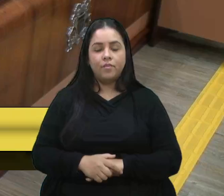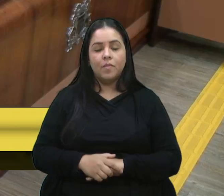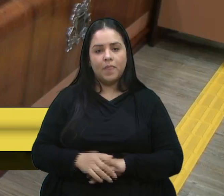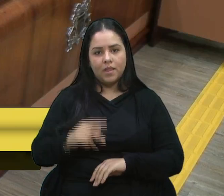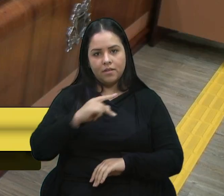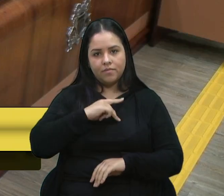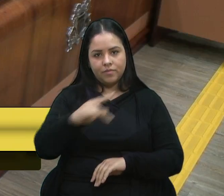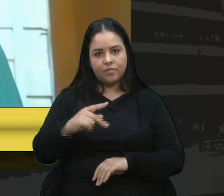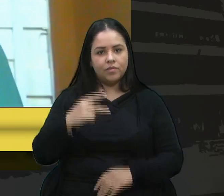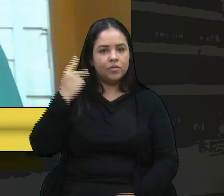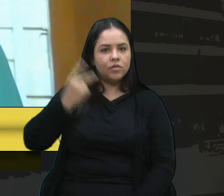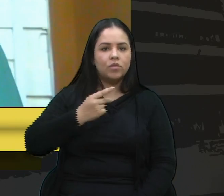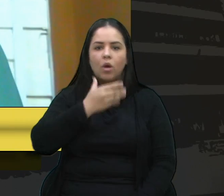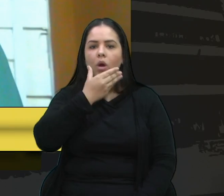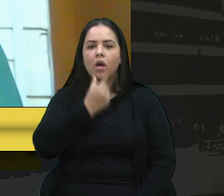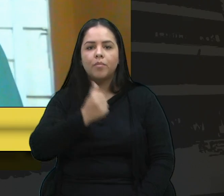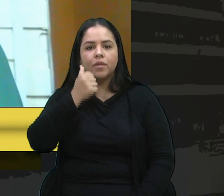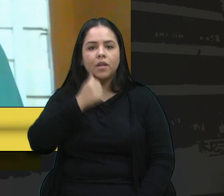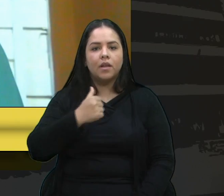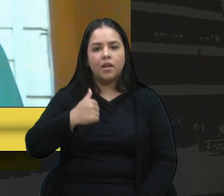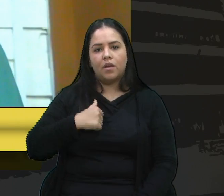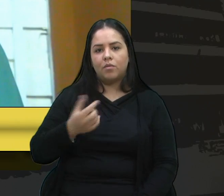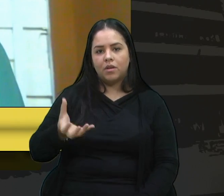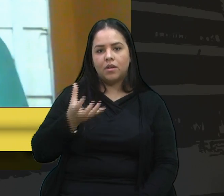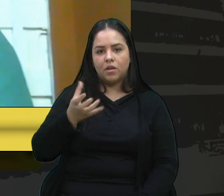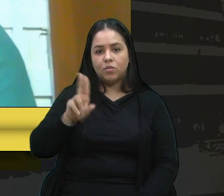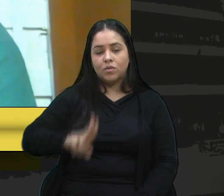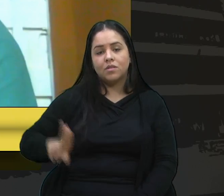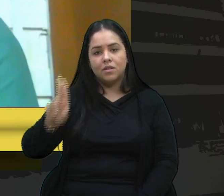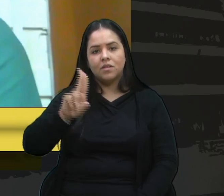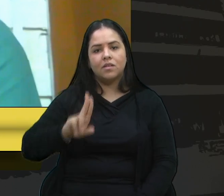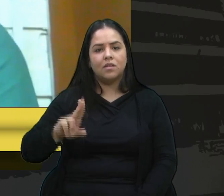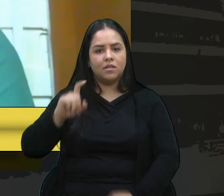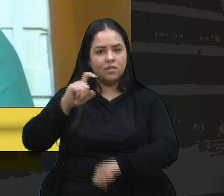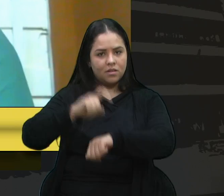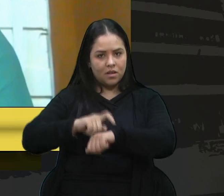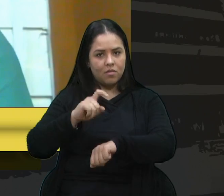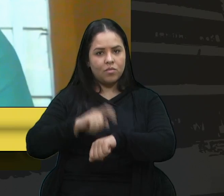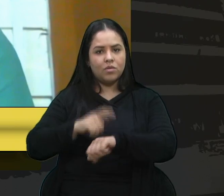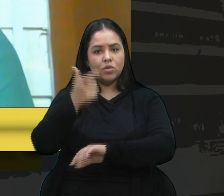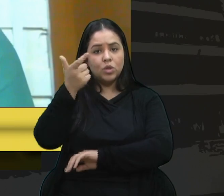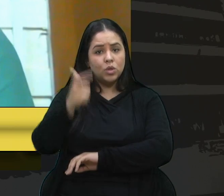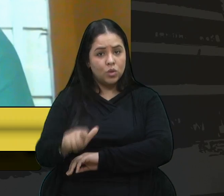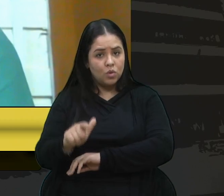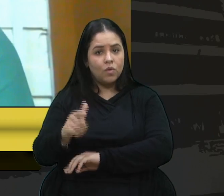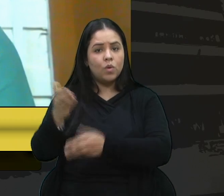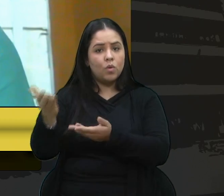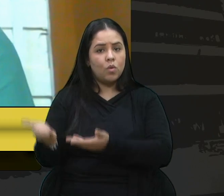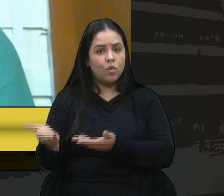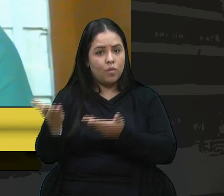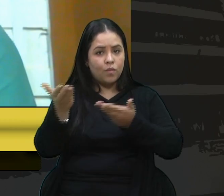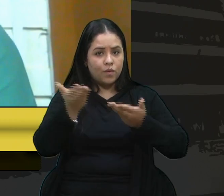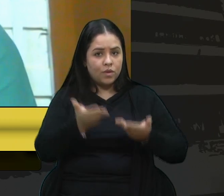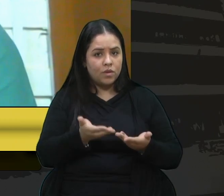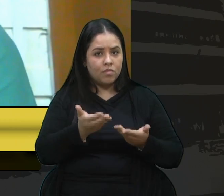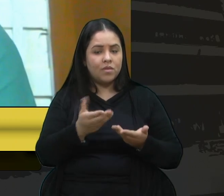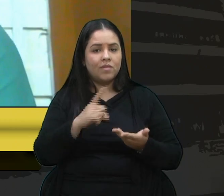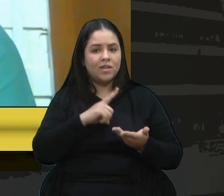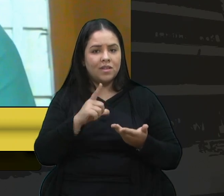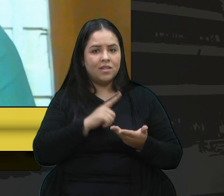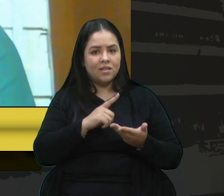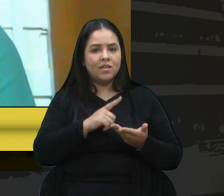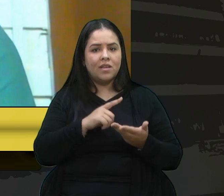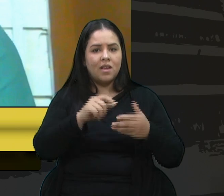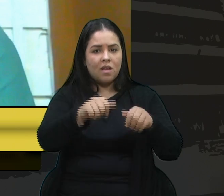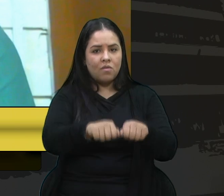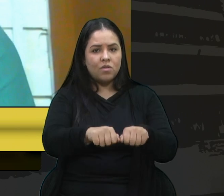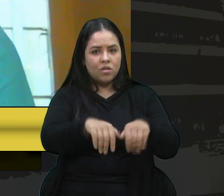Senhoras vereadores, eu queria ocupar esse espaço para reforçar um convite para a audiência pública que vai ocorrer